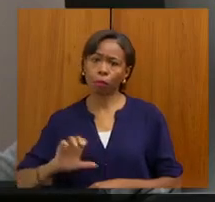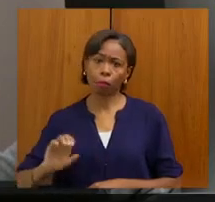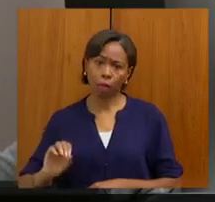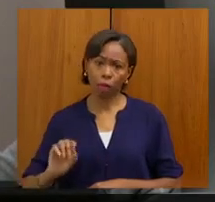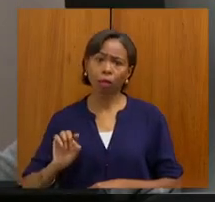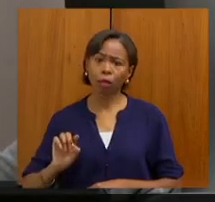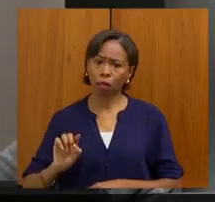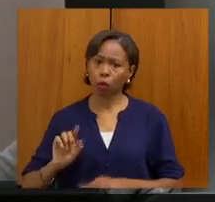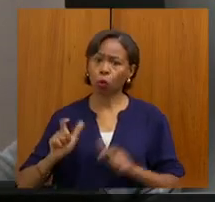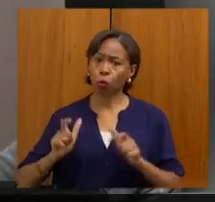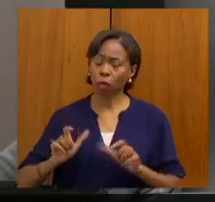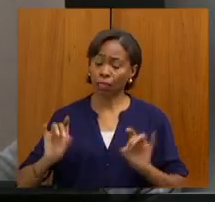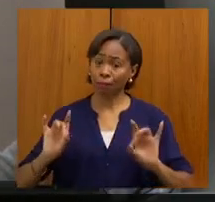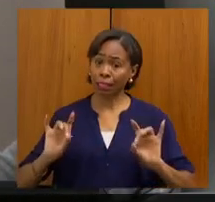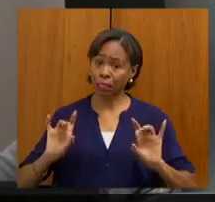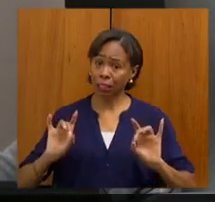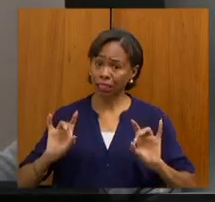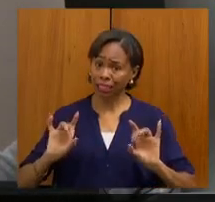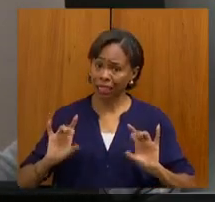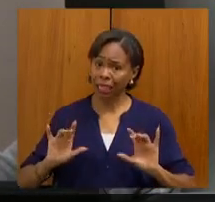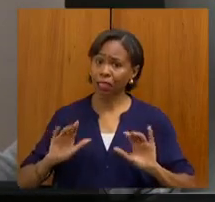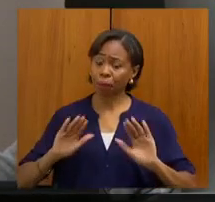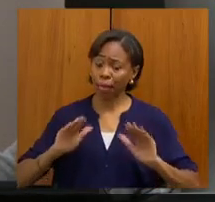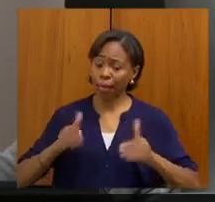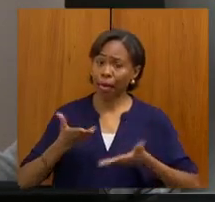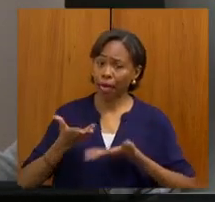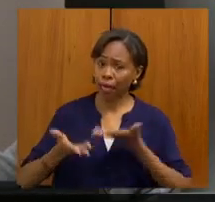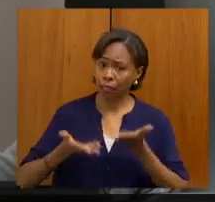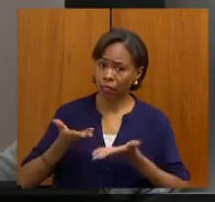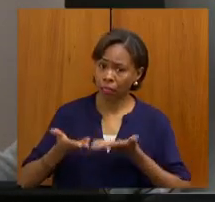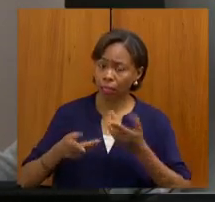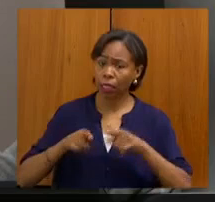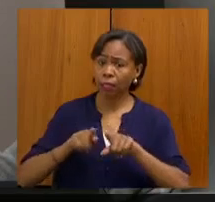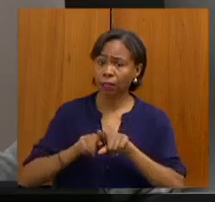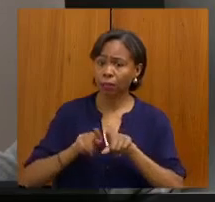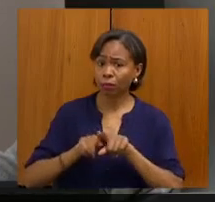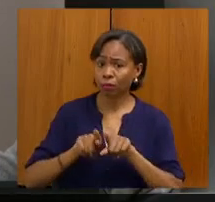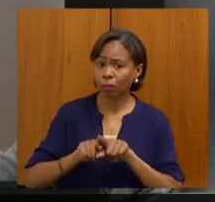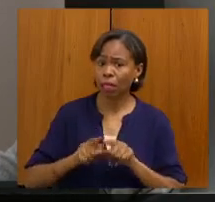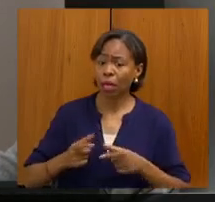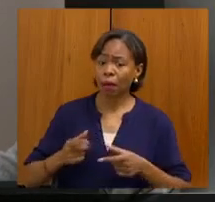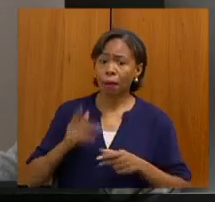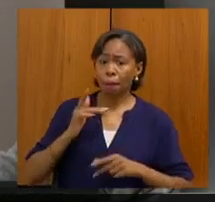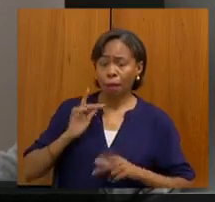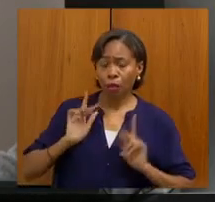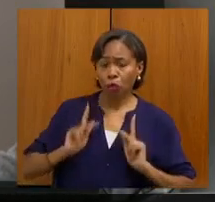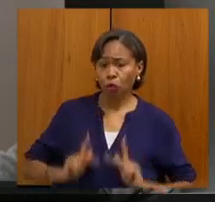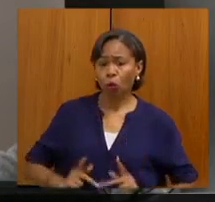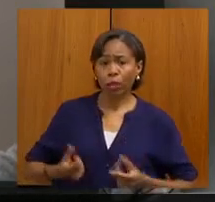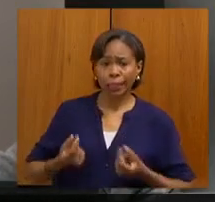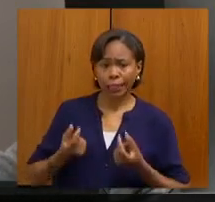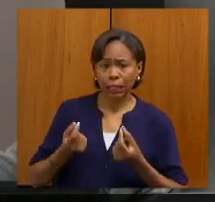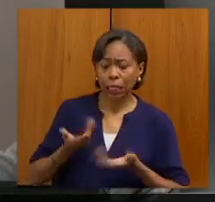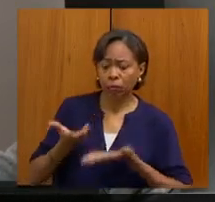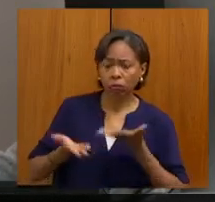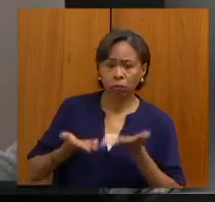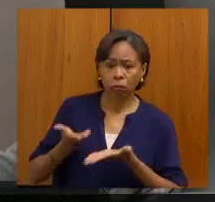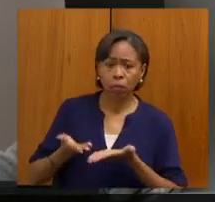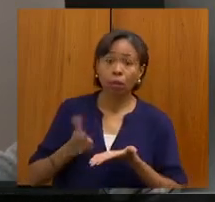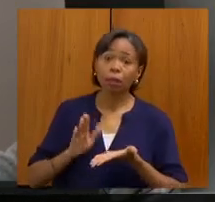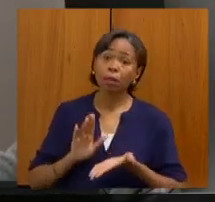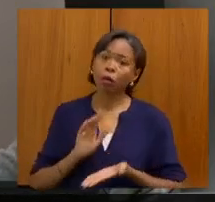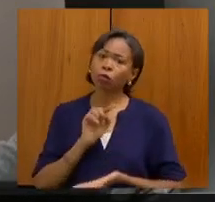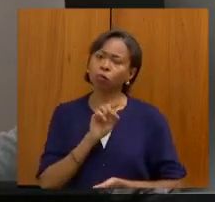além do que também nós temos a hemodiálise e outras situações, como a de Campo Belo. Eu sei que o senhor vai ter um trato muito